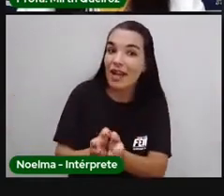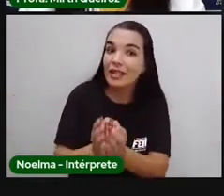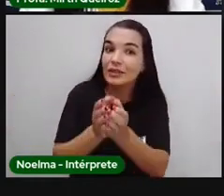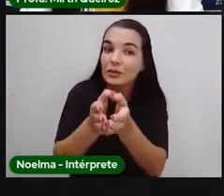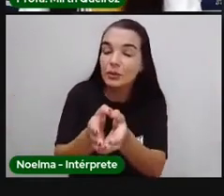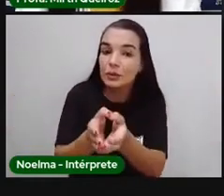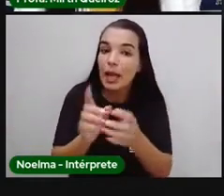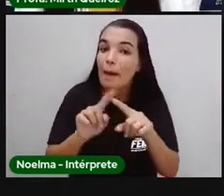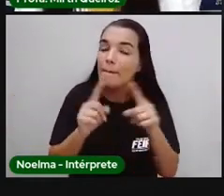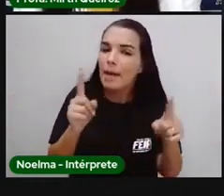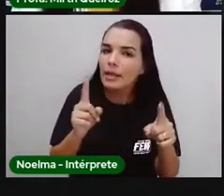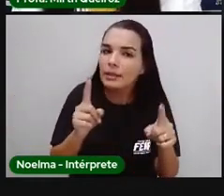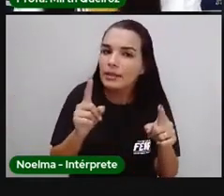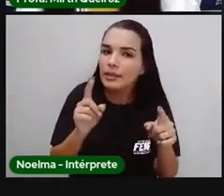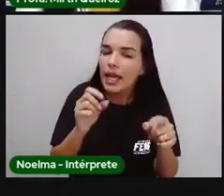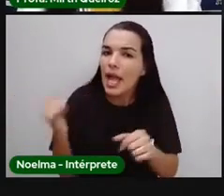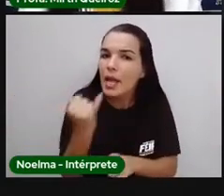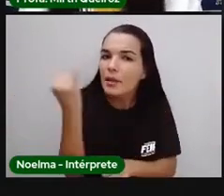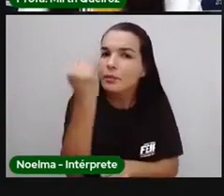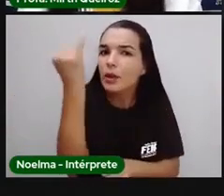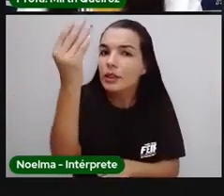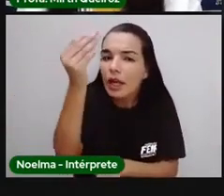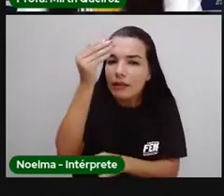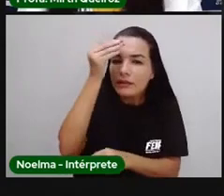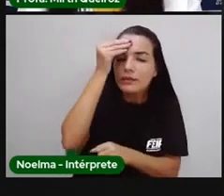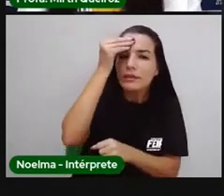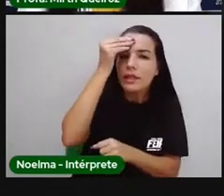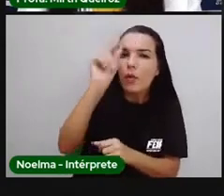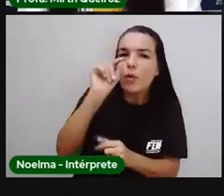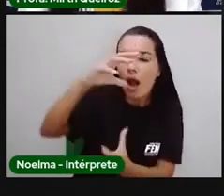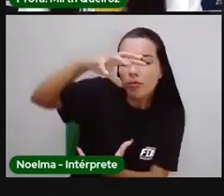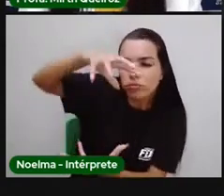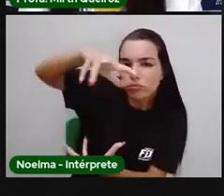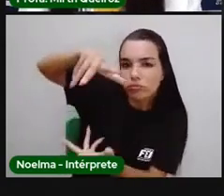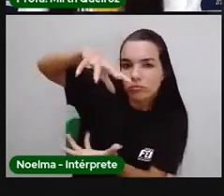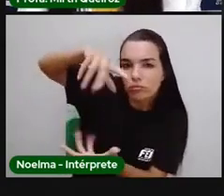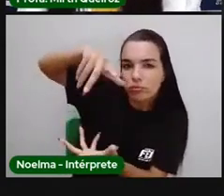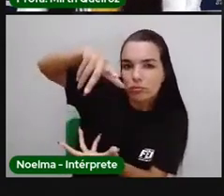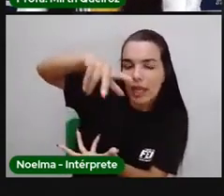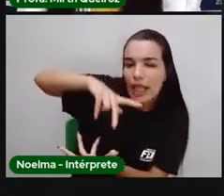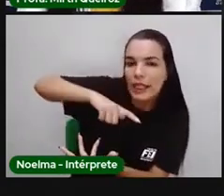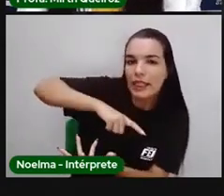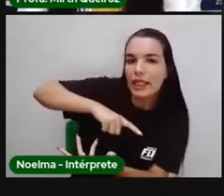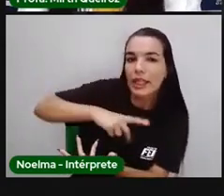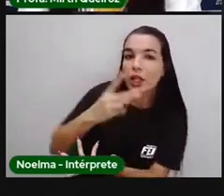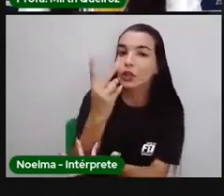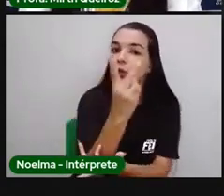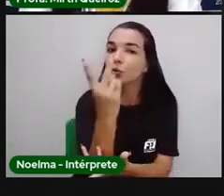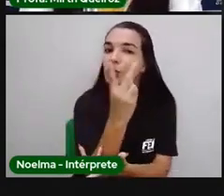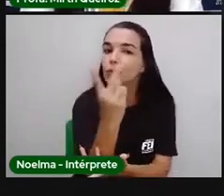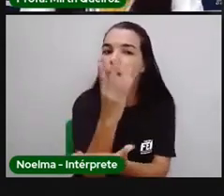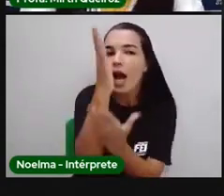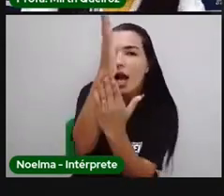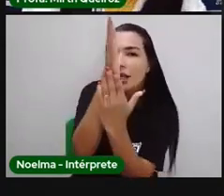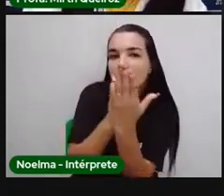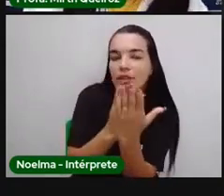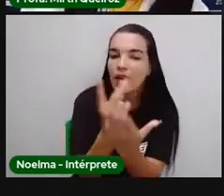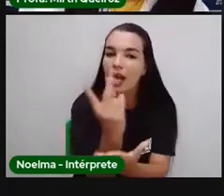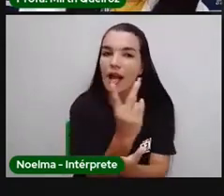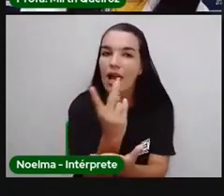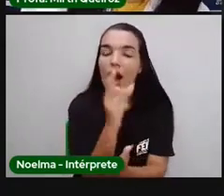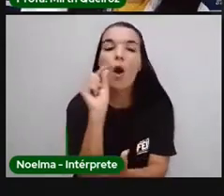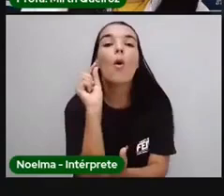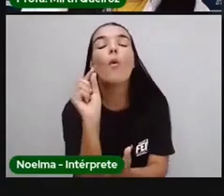interessante a gente entender que o planeta é dividido em dois hemisférios principais. São os